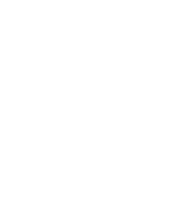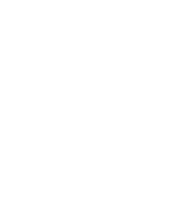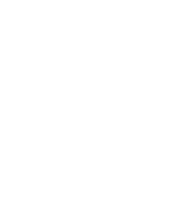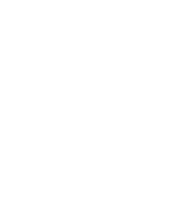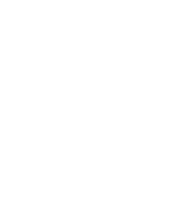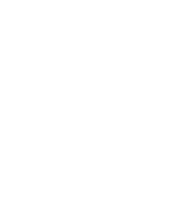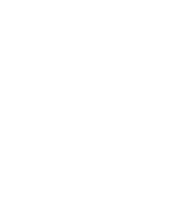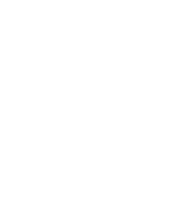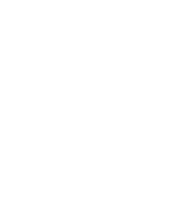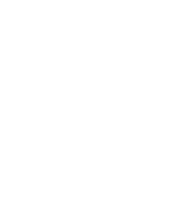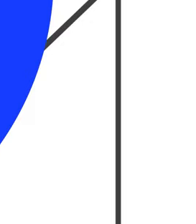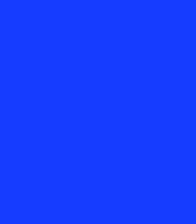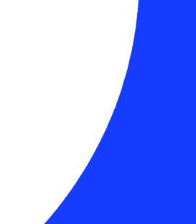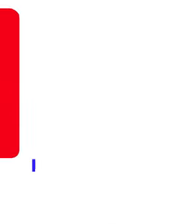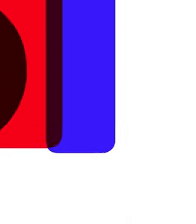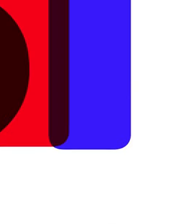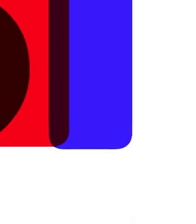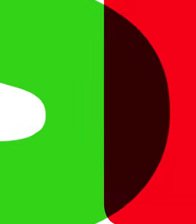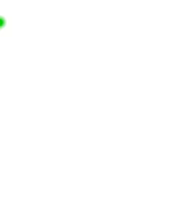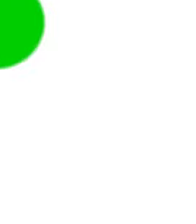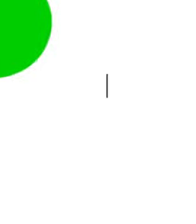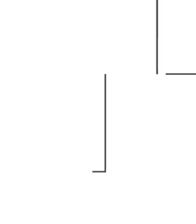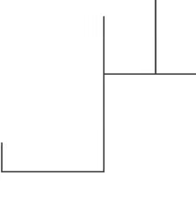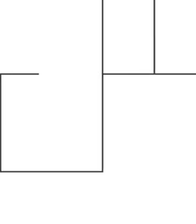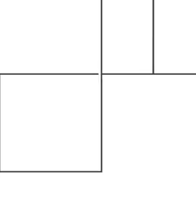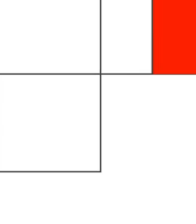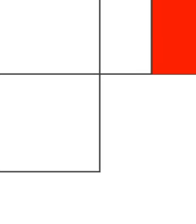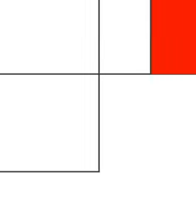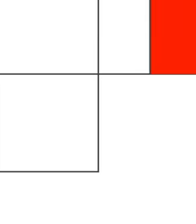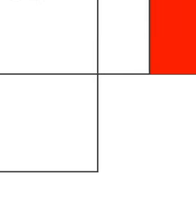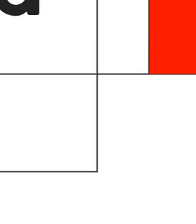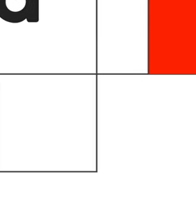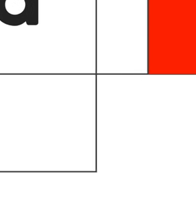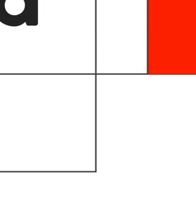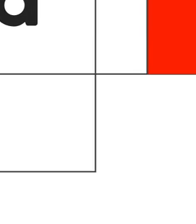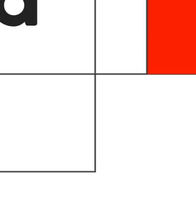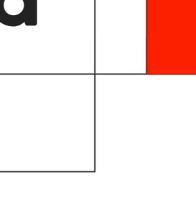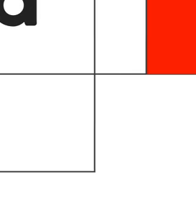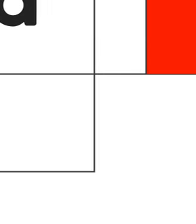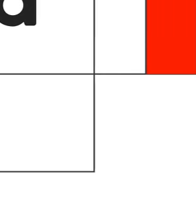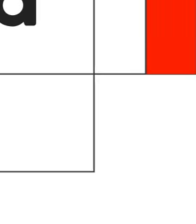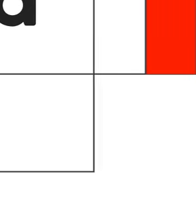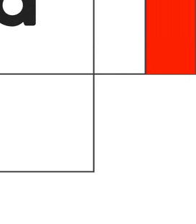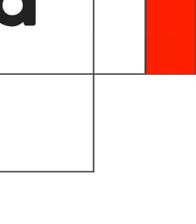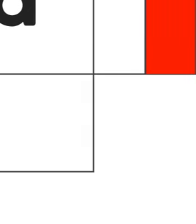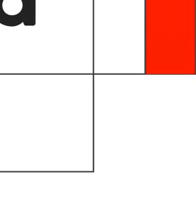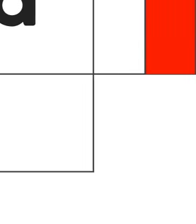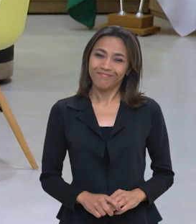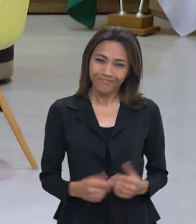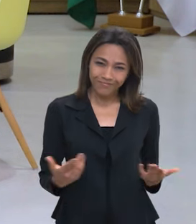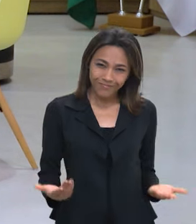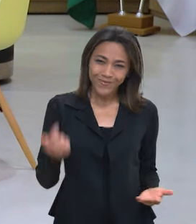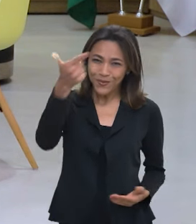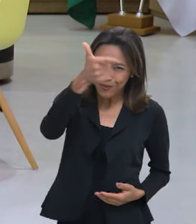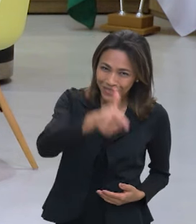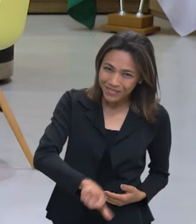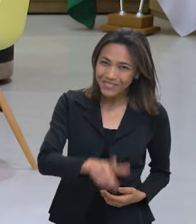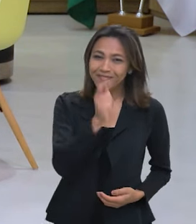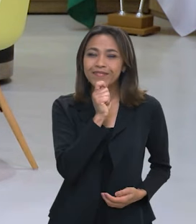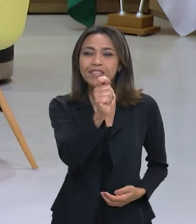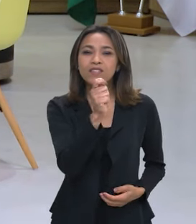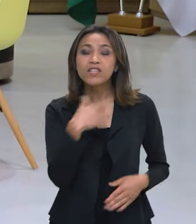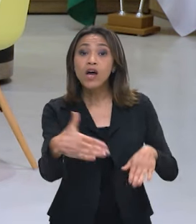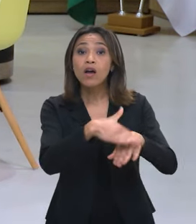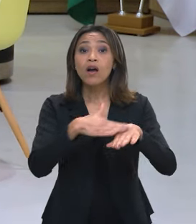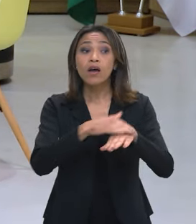em Pauta